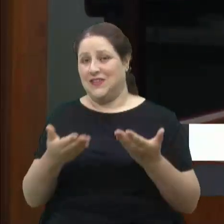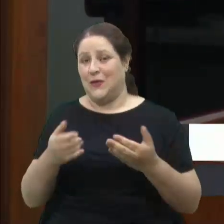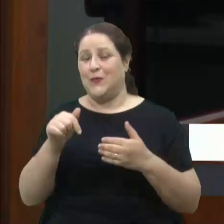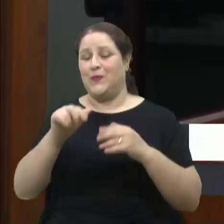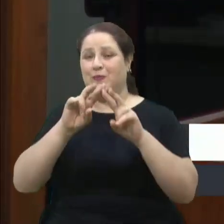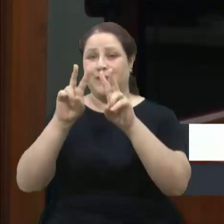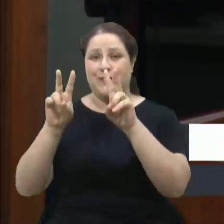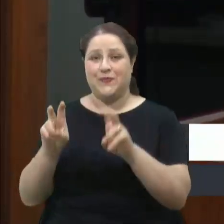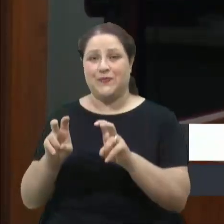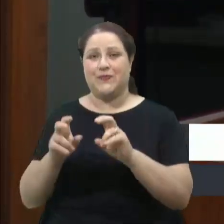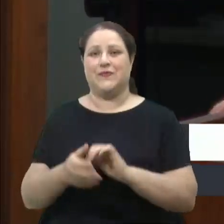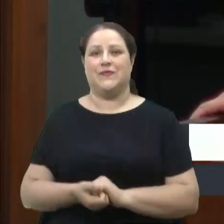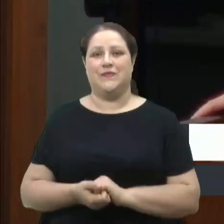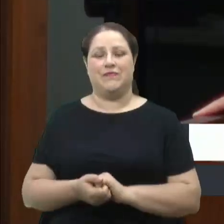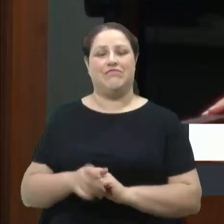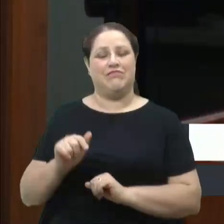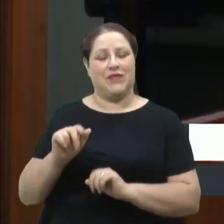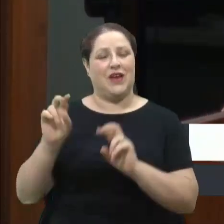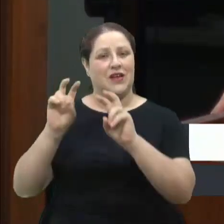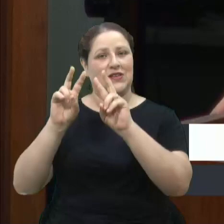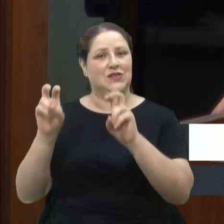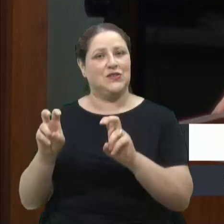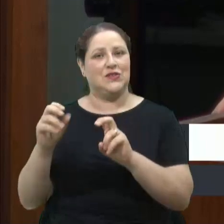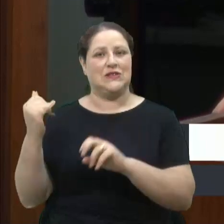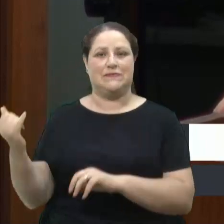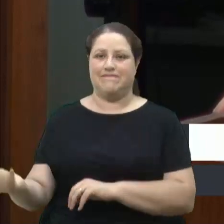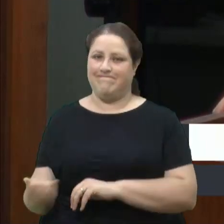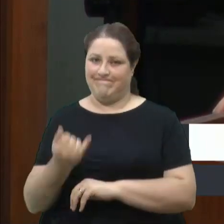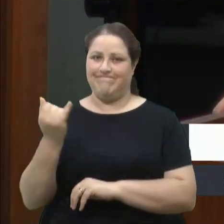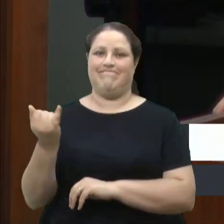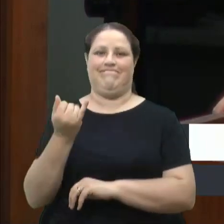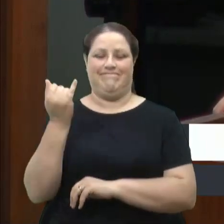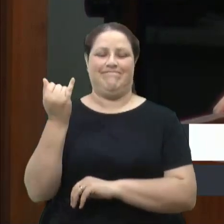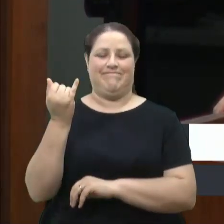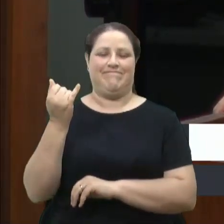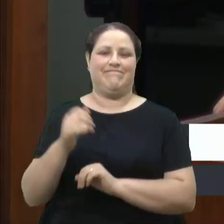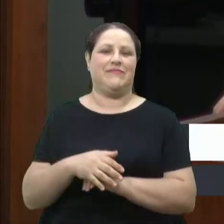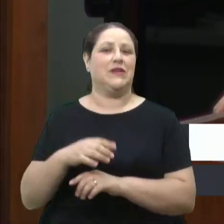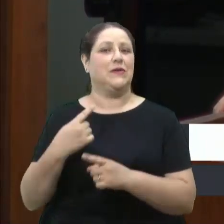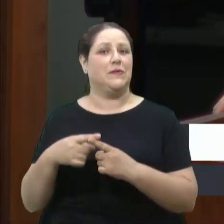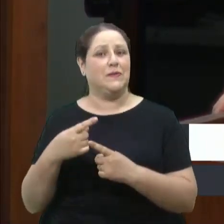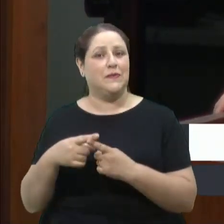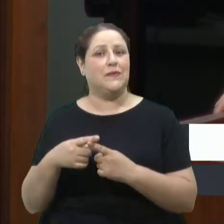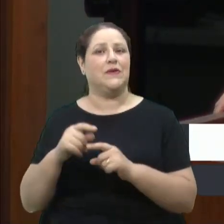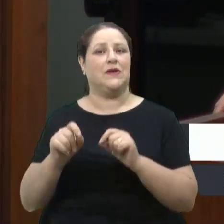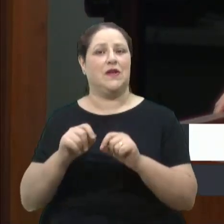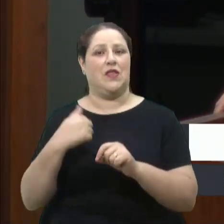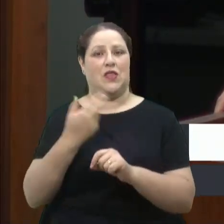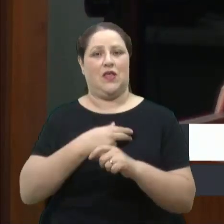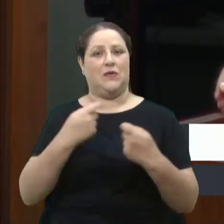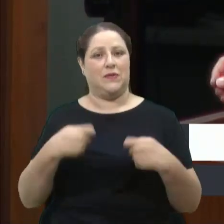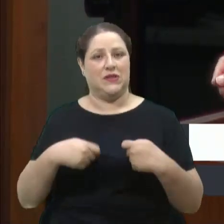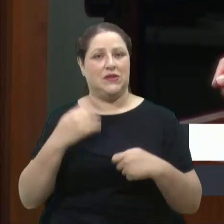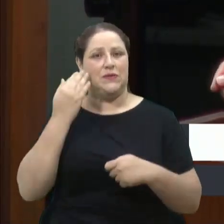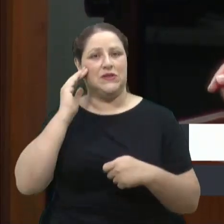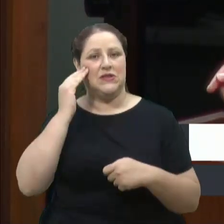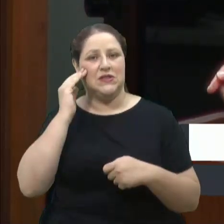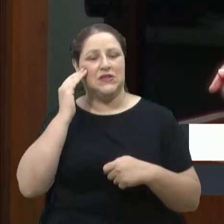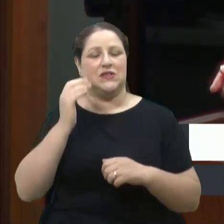assunto, ele é um assunto de extrema importância, porque a gente precisa entender